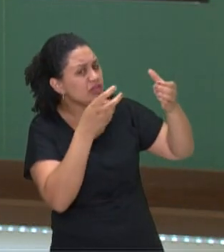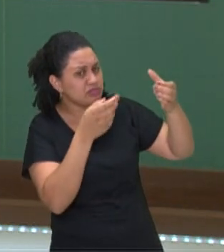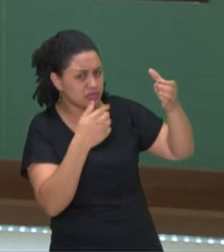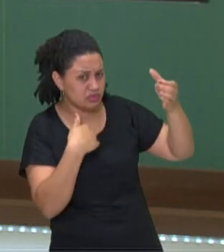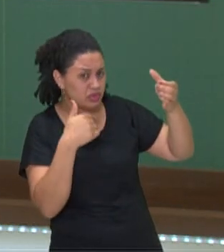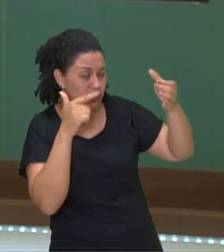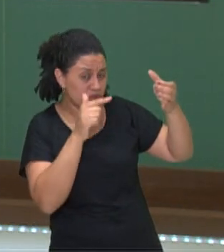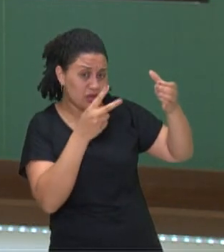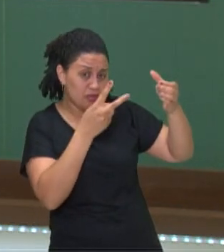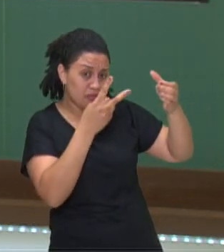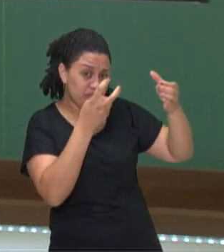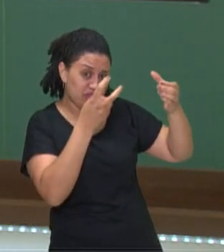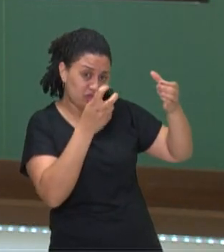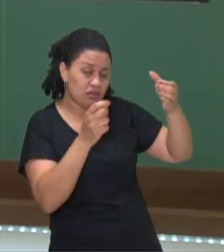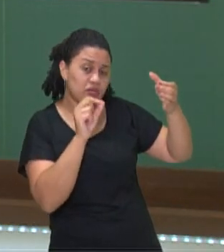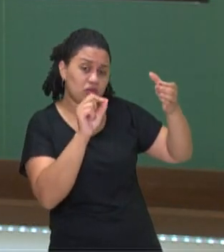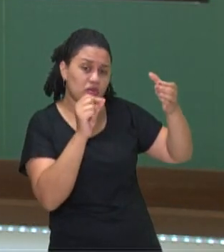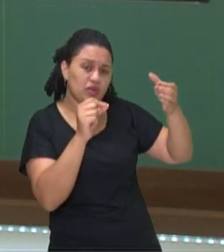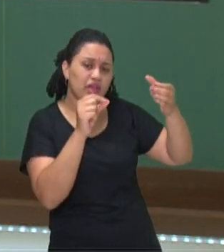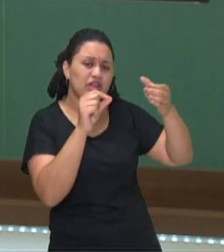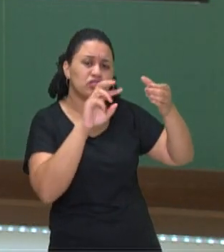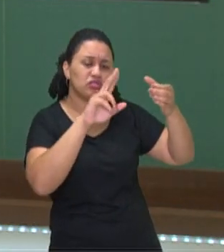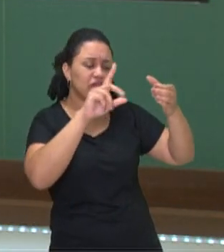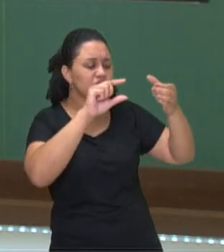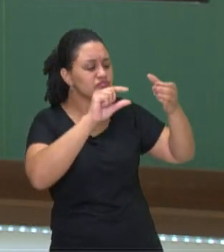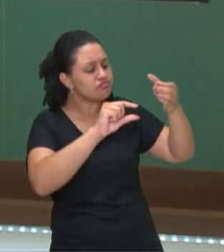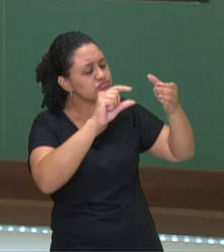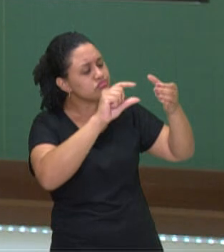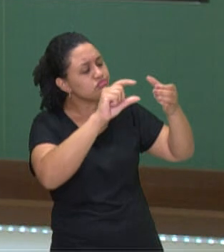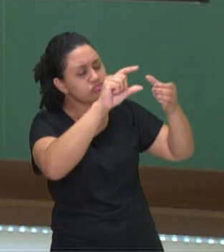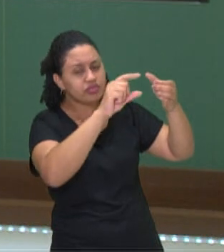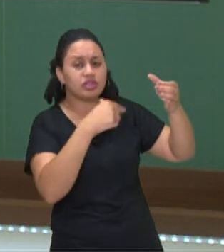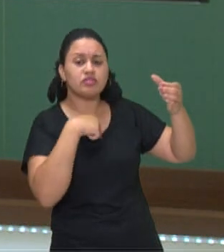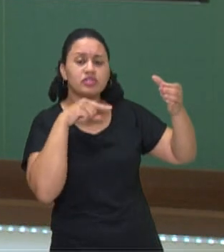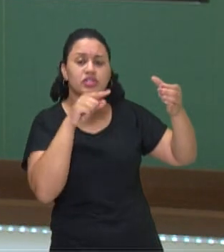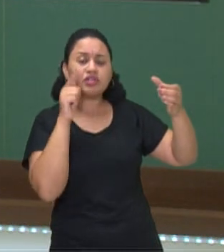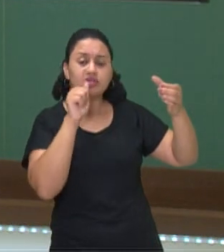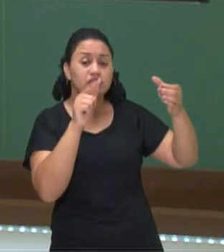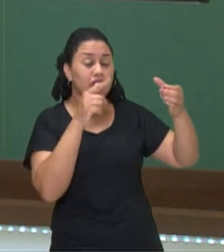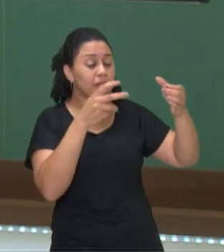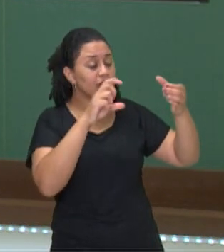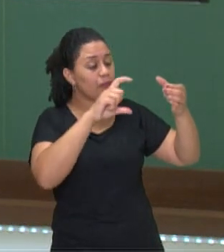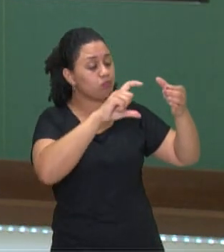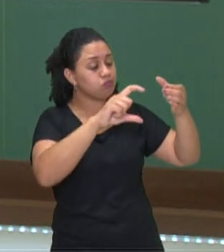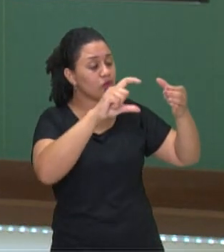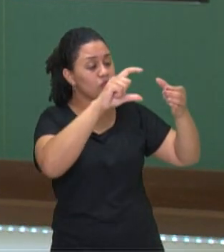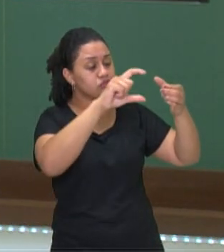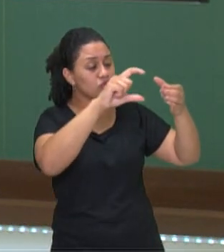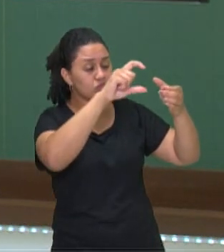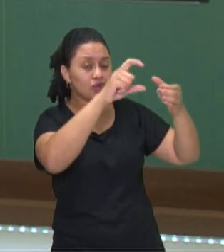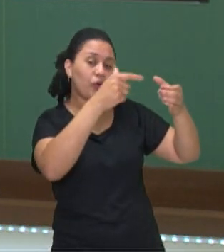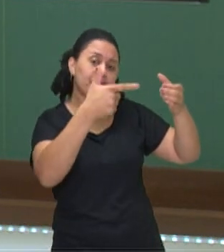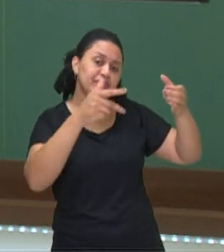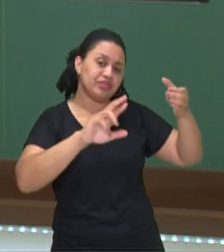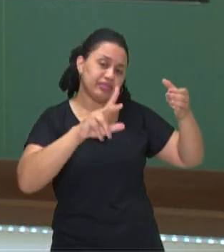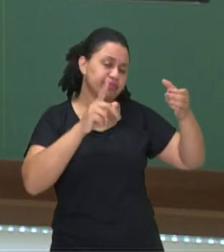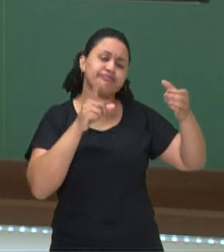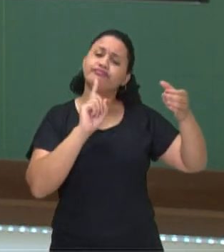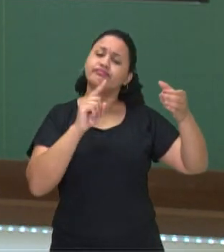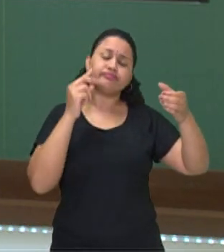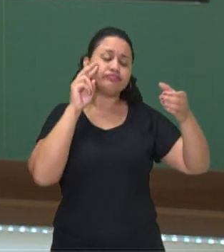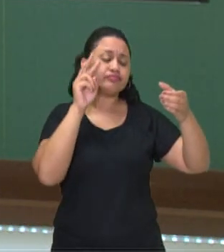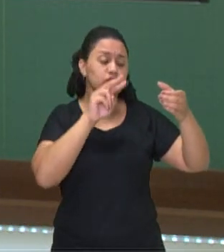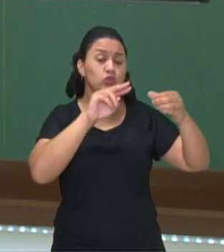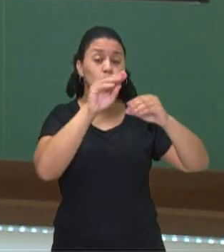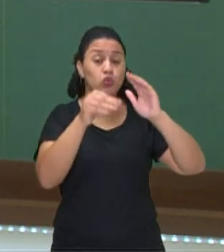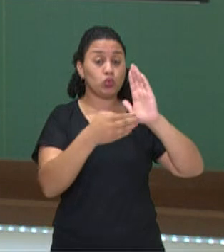Você vai perceber fases diferentes? Você vai perceber camadas de elementos diferentes? Não. Tudo